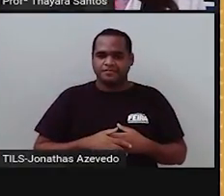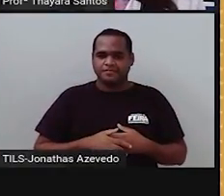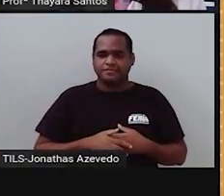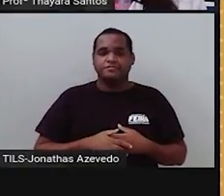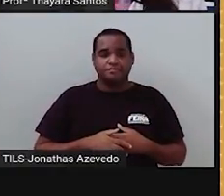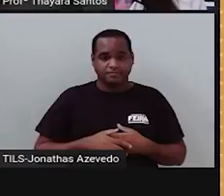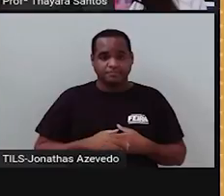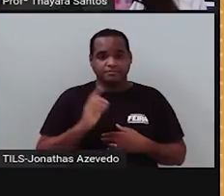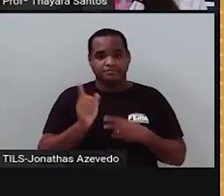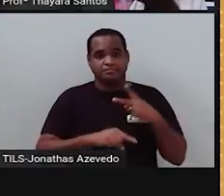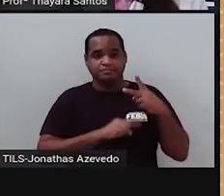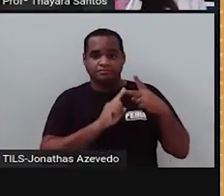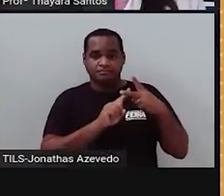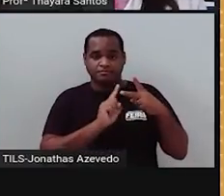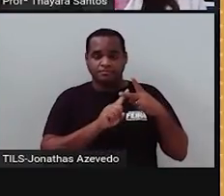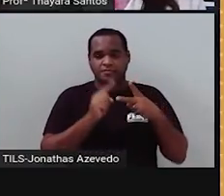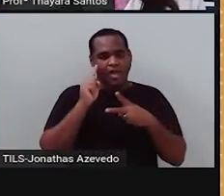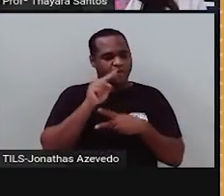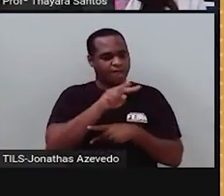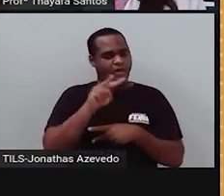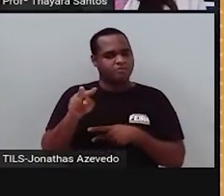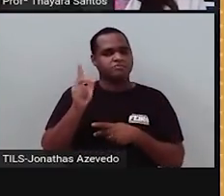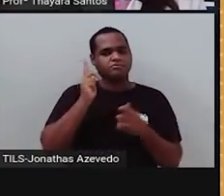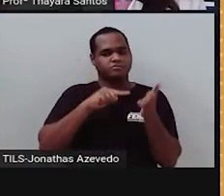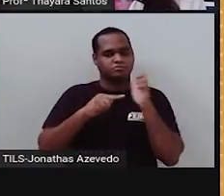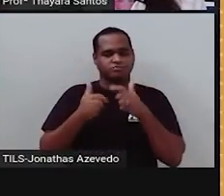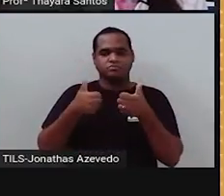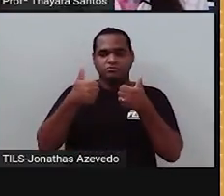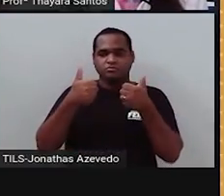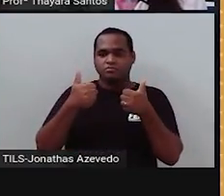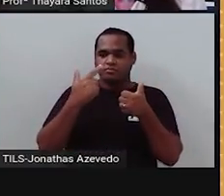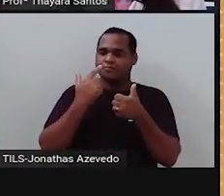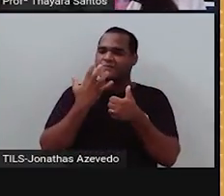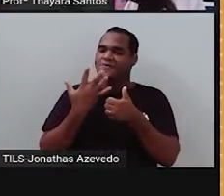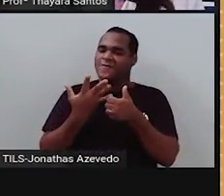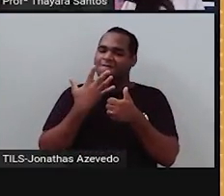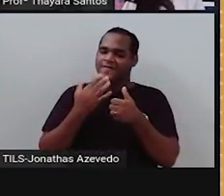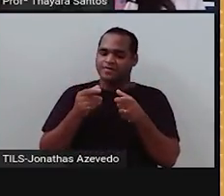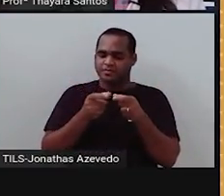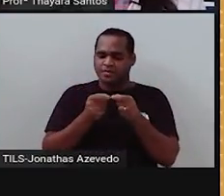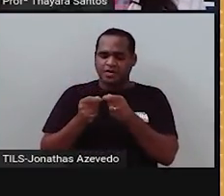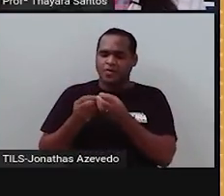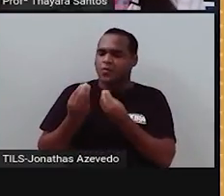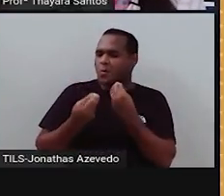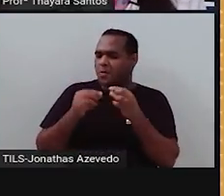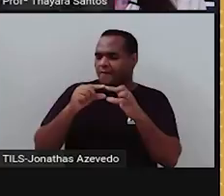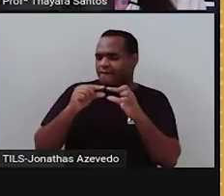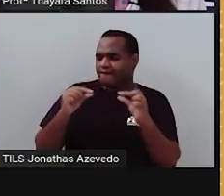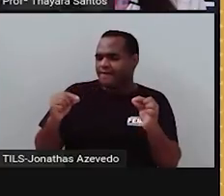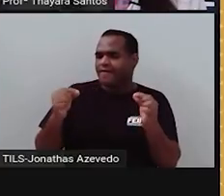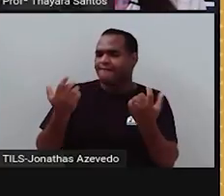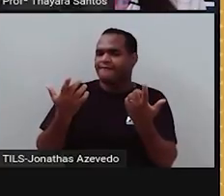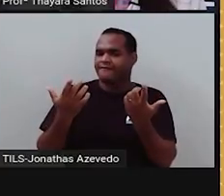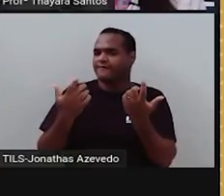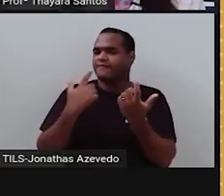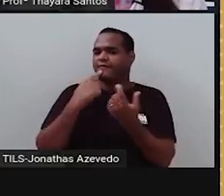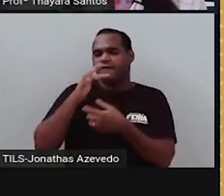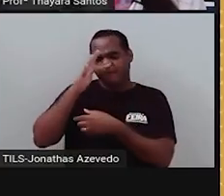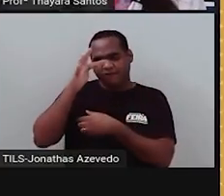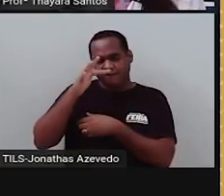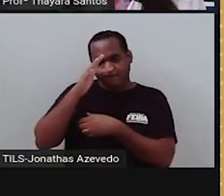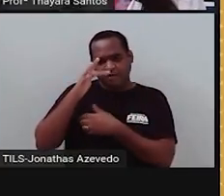Elas têm características que são visíveis a olho nu. Por exemplo, a coloração da semente, o tipo de vagem, o tipo de flor